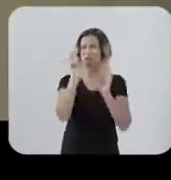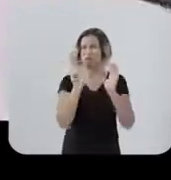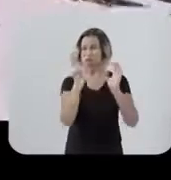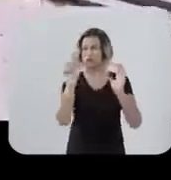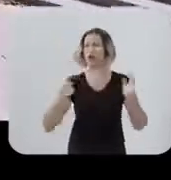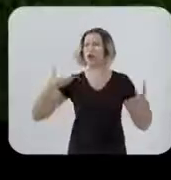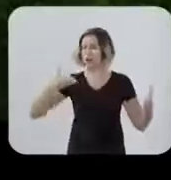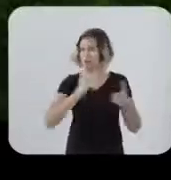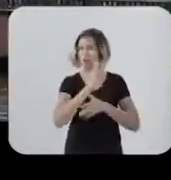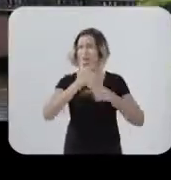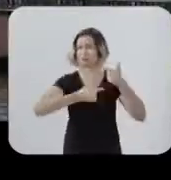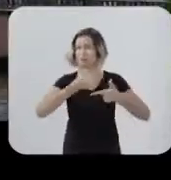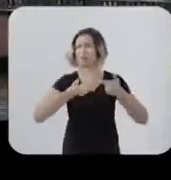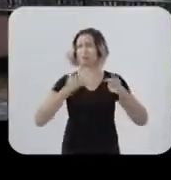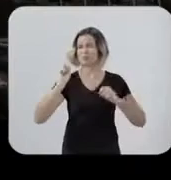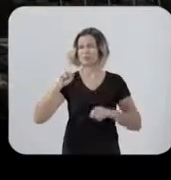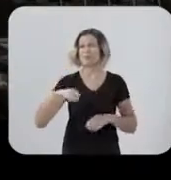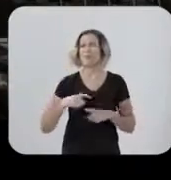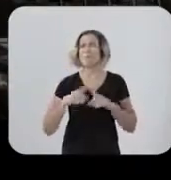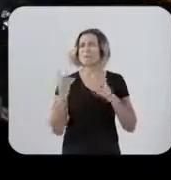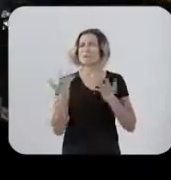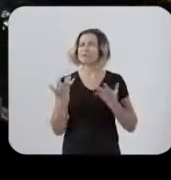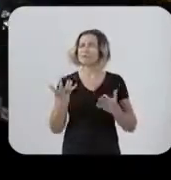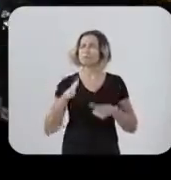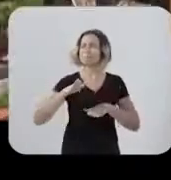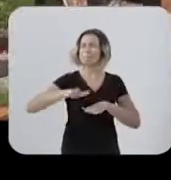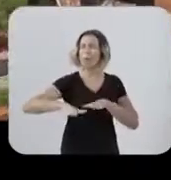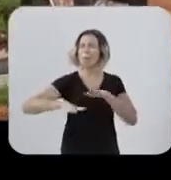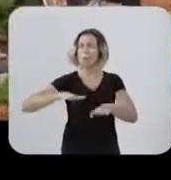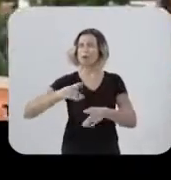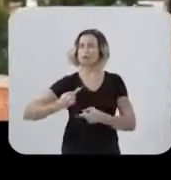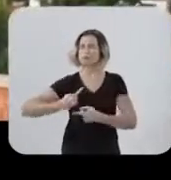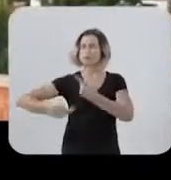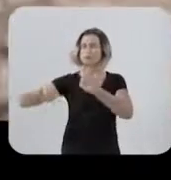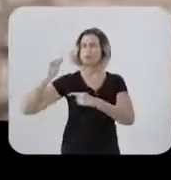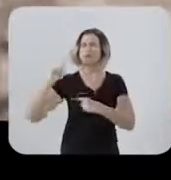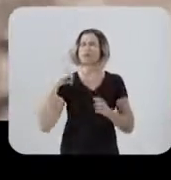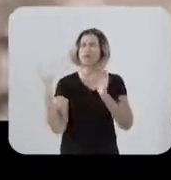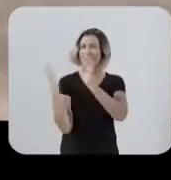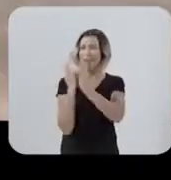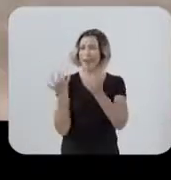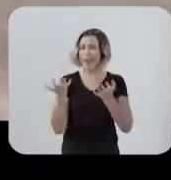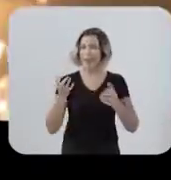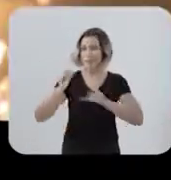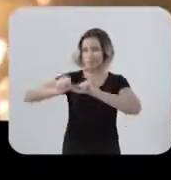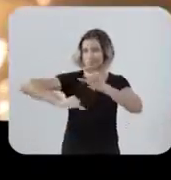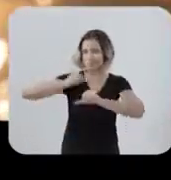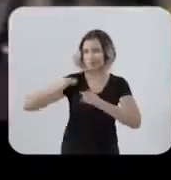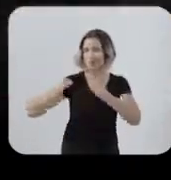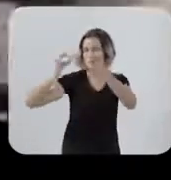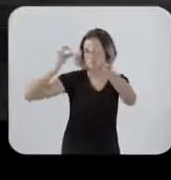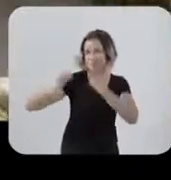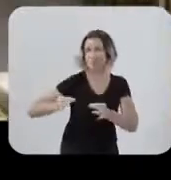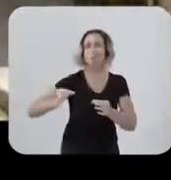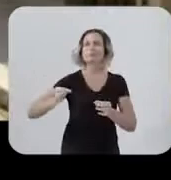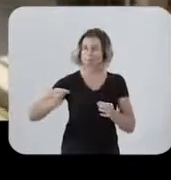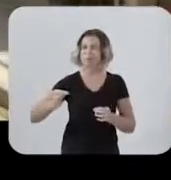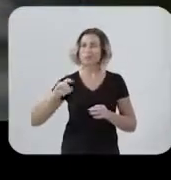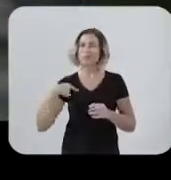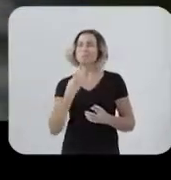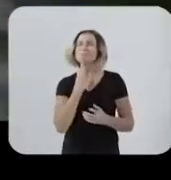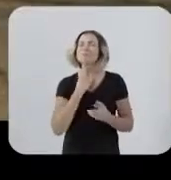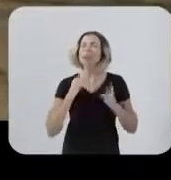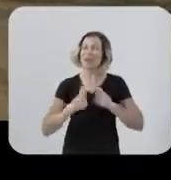trabalho que existe hoje Mas gostaria de avançar Tem recifense que quer mudança mesmo No jeito de fazer São